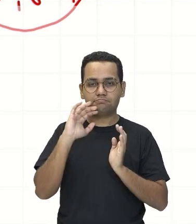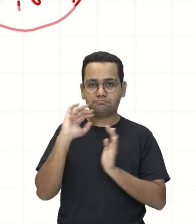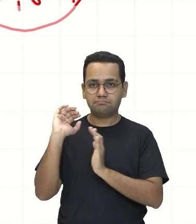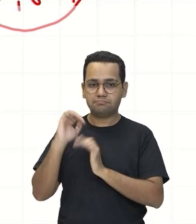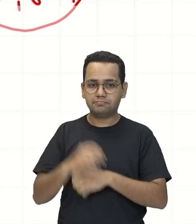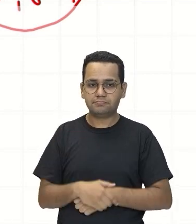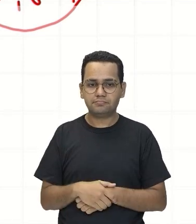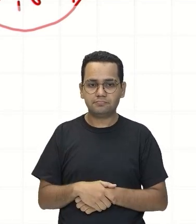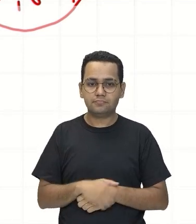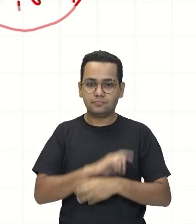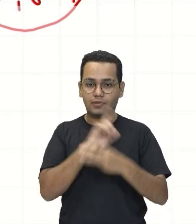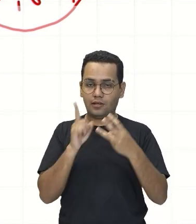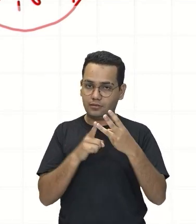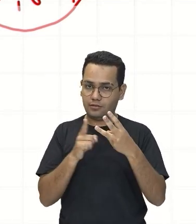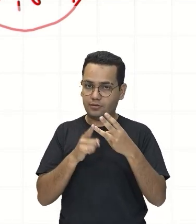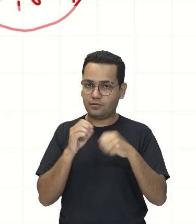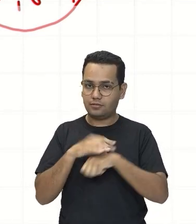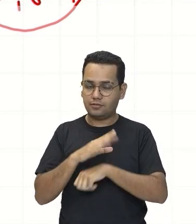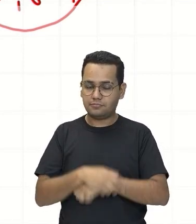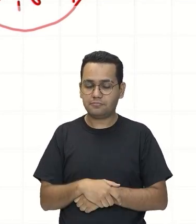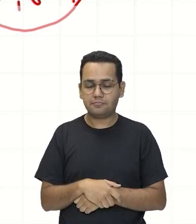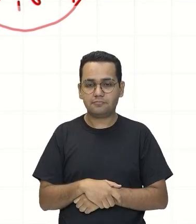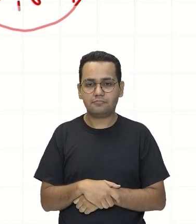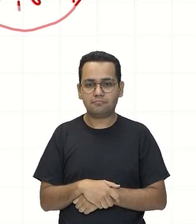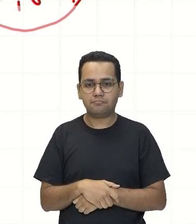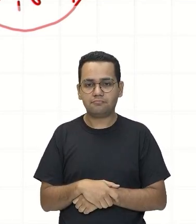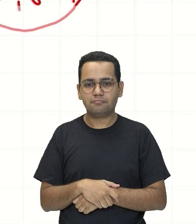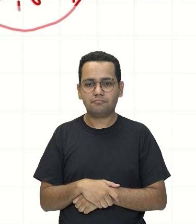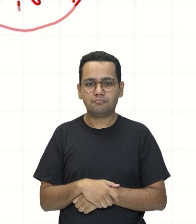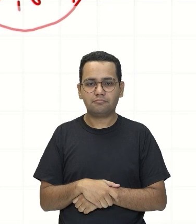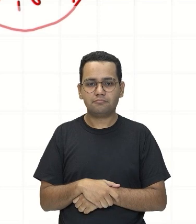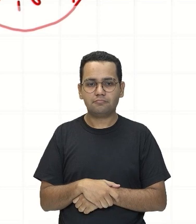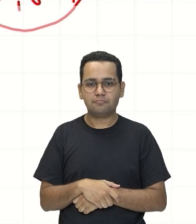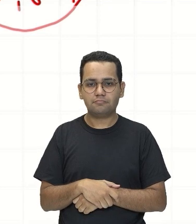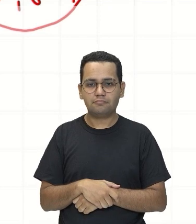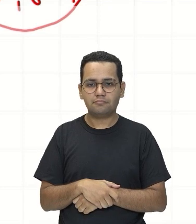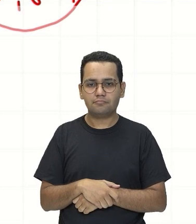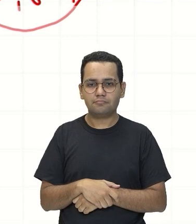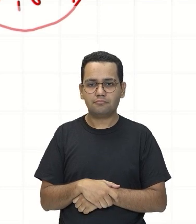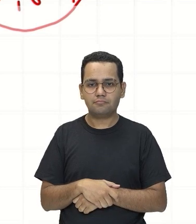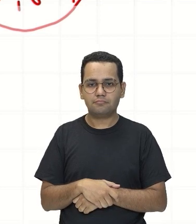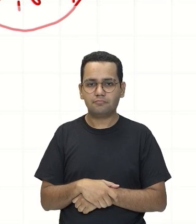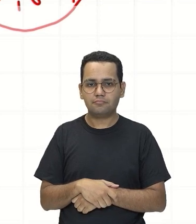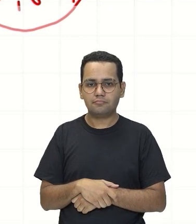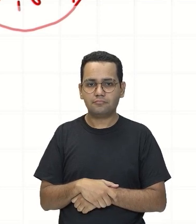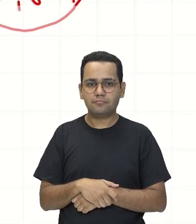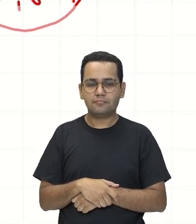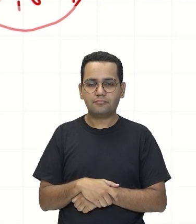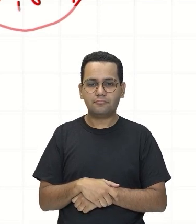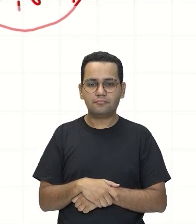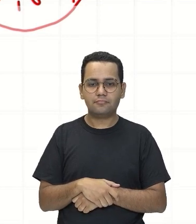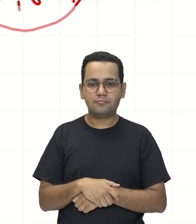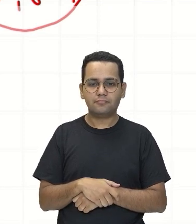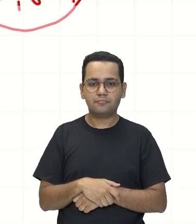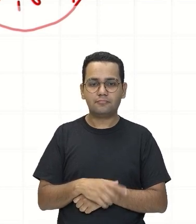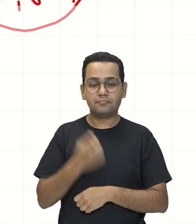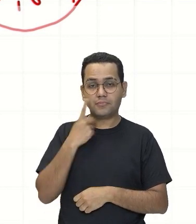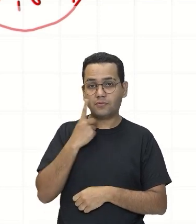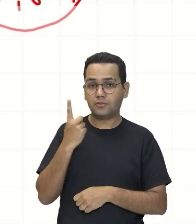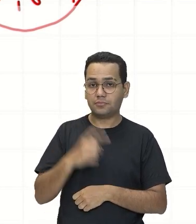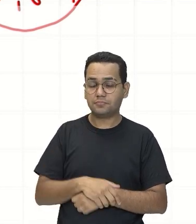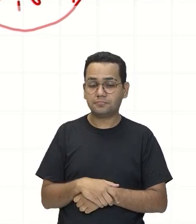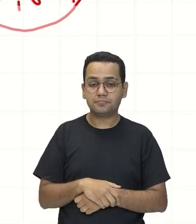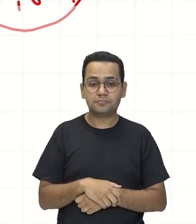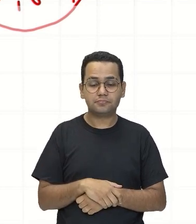A opção foi Escolher a base De 10 elevado a 3 Olha o que nós encontramos